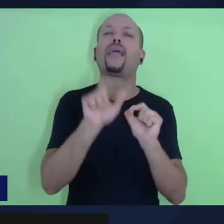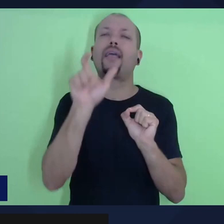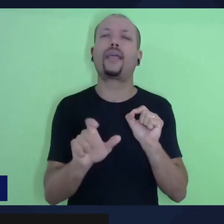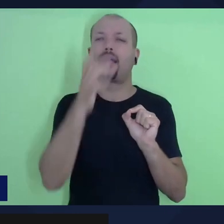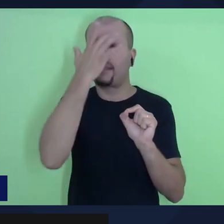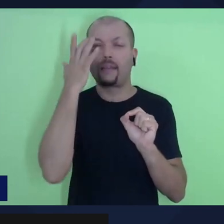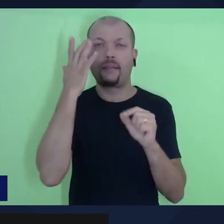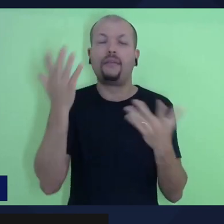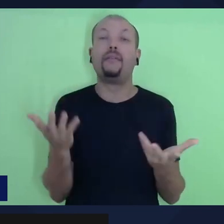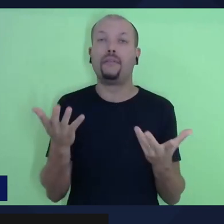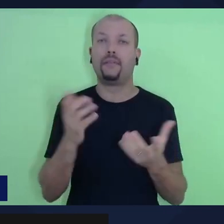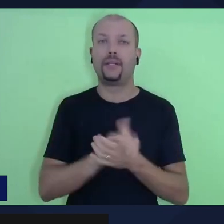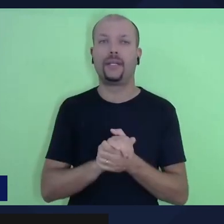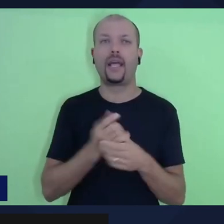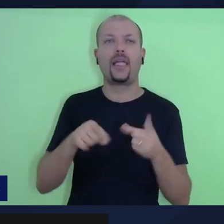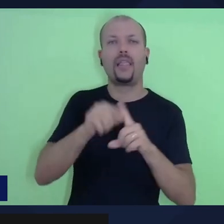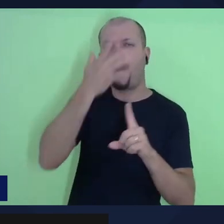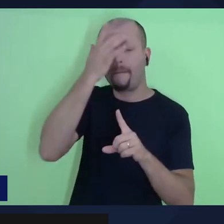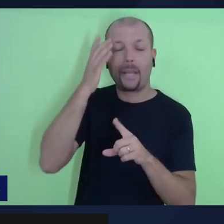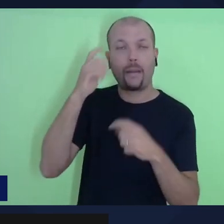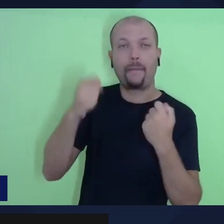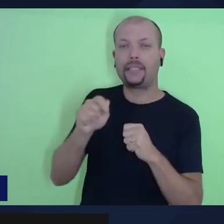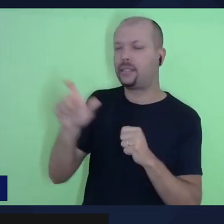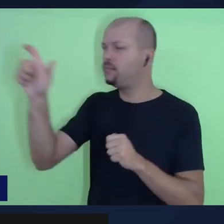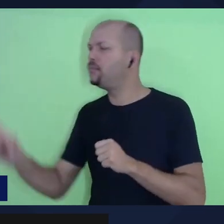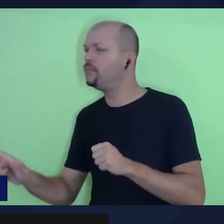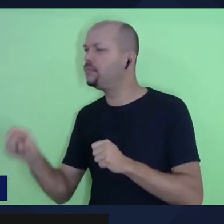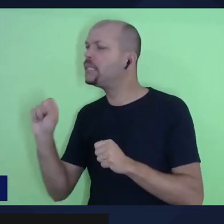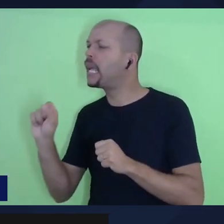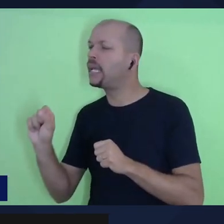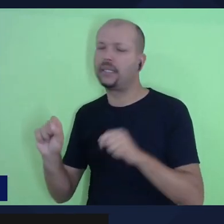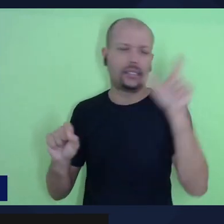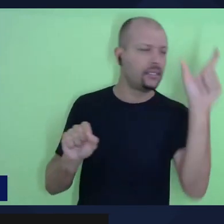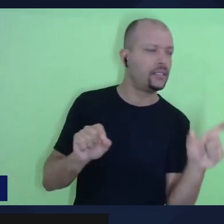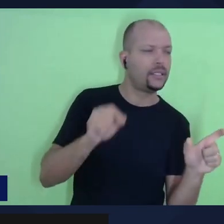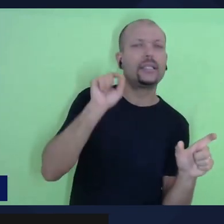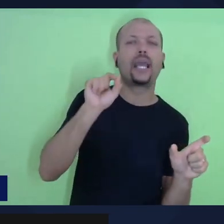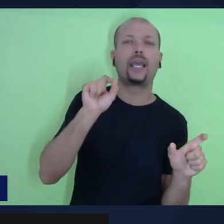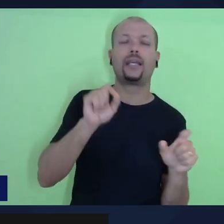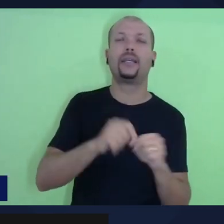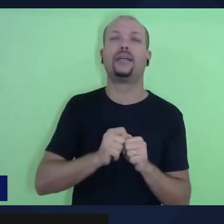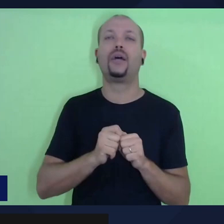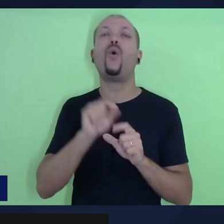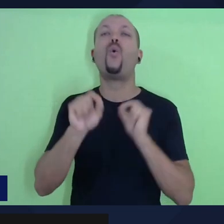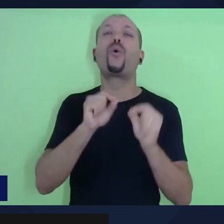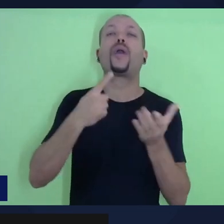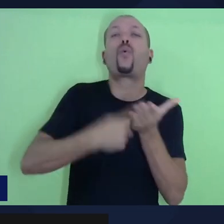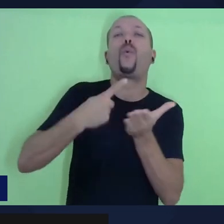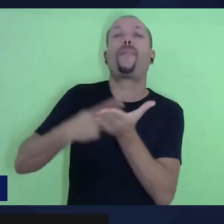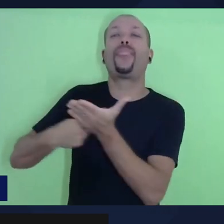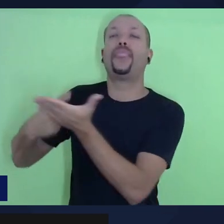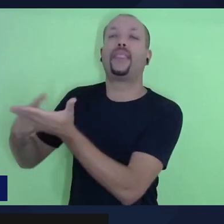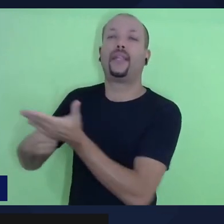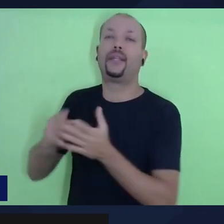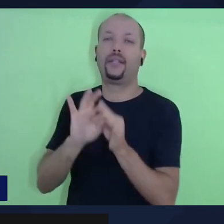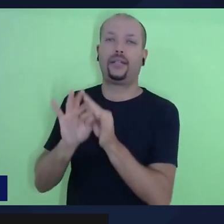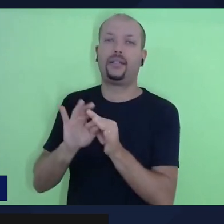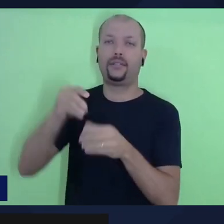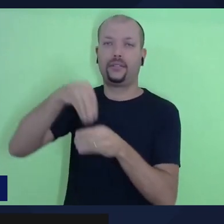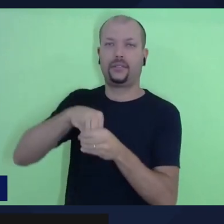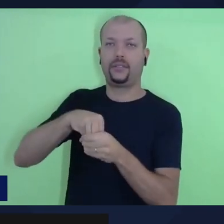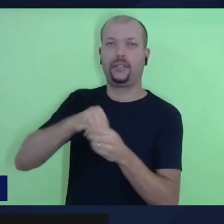didática, então as pessoas tentam identificar quem são as partes, quais são as condições colocadas, o que que vai ser, o que que está sendo